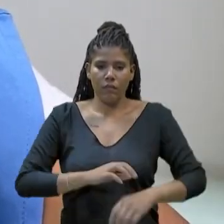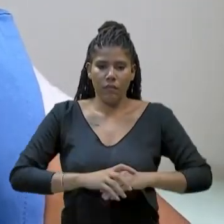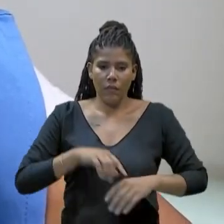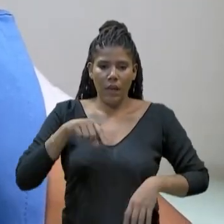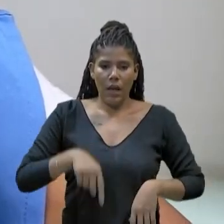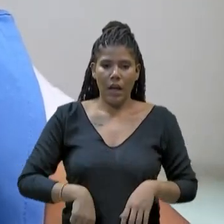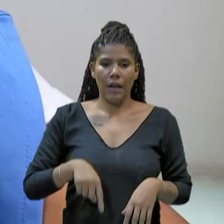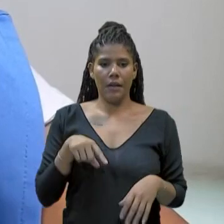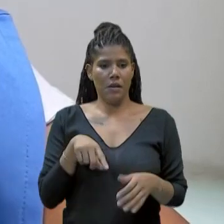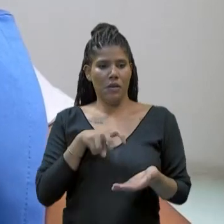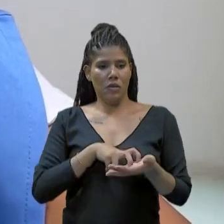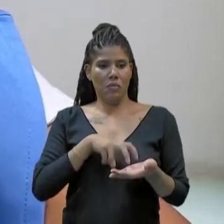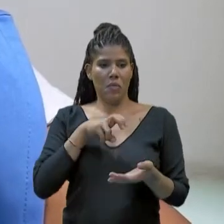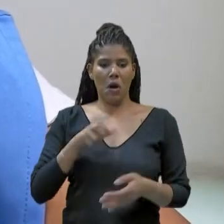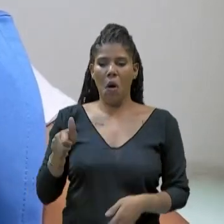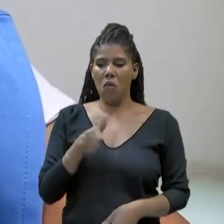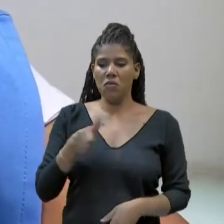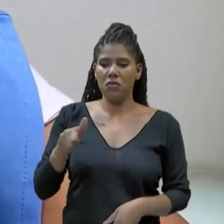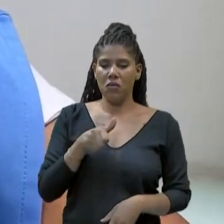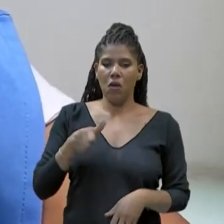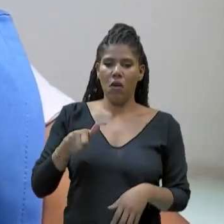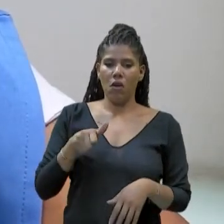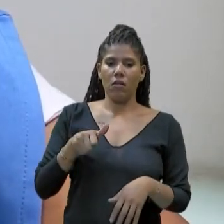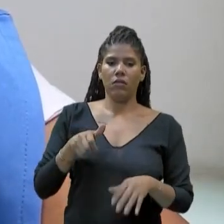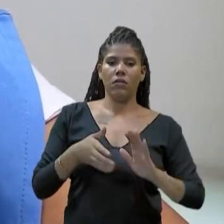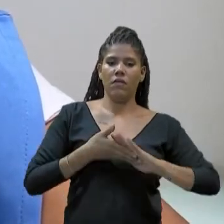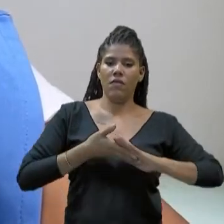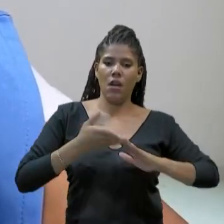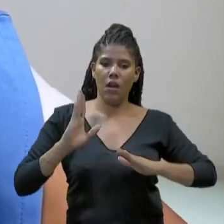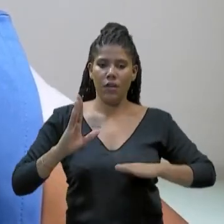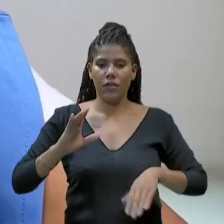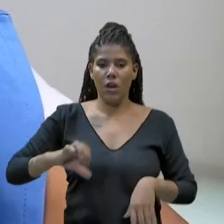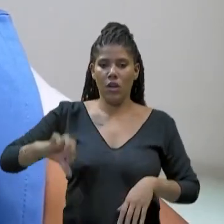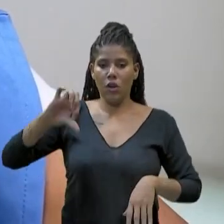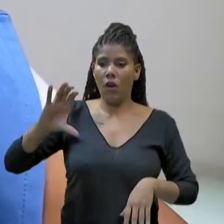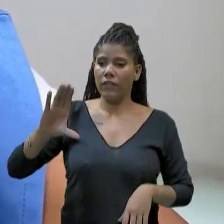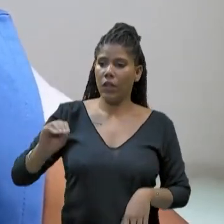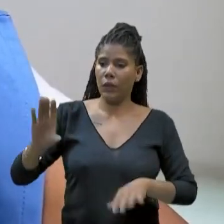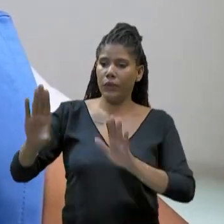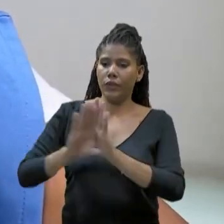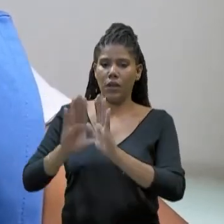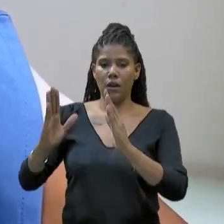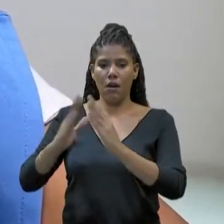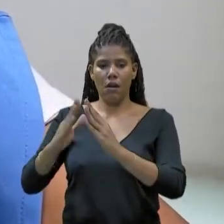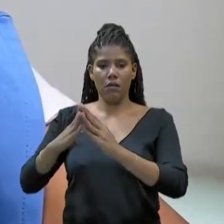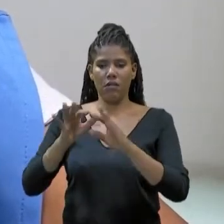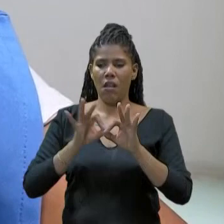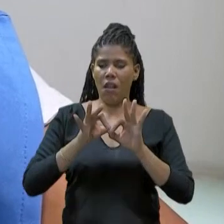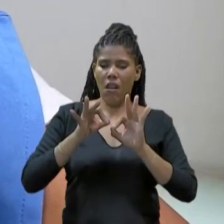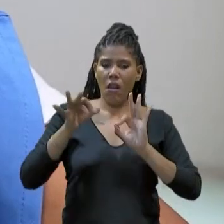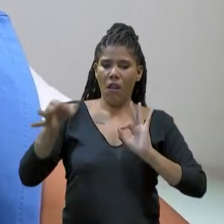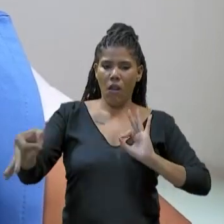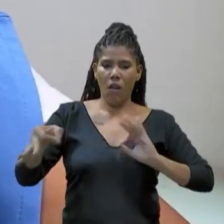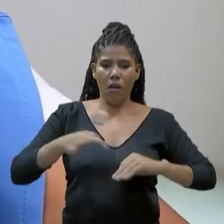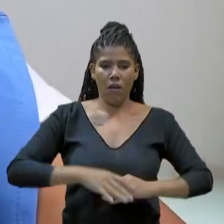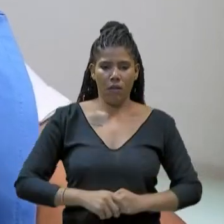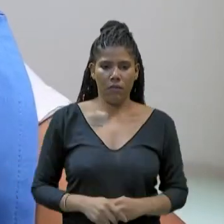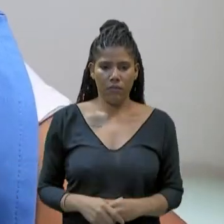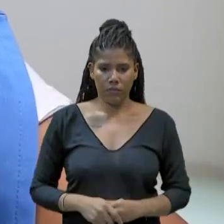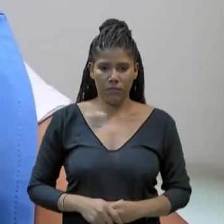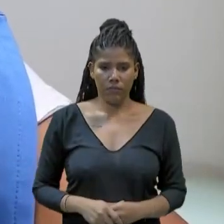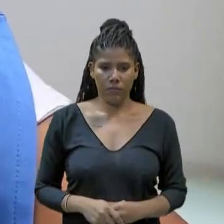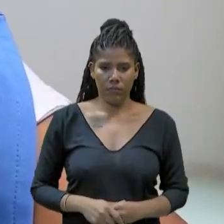manhã às 11 horas, chega lá às 9 horas da noite. Aí a gente mora ainda no interior, aí a gente tem que ainda ir para